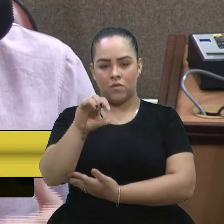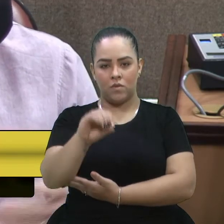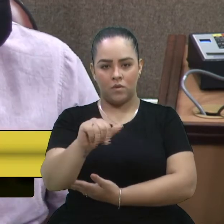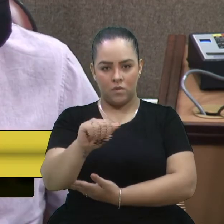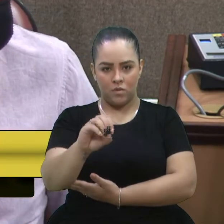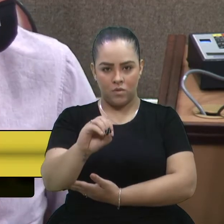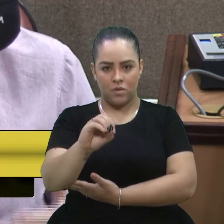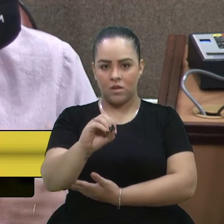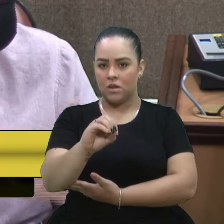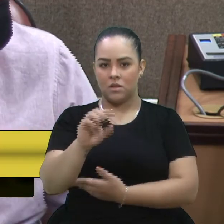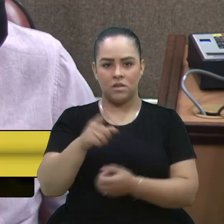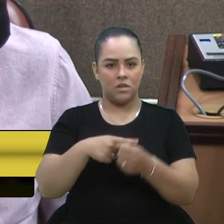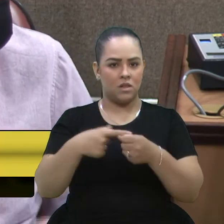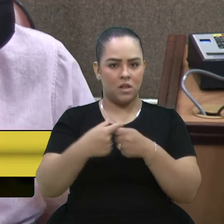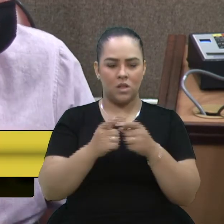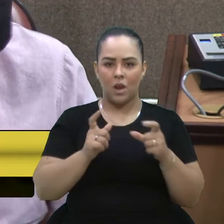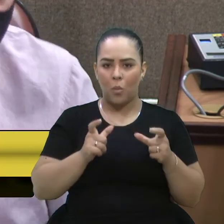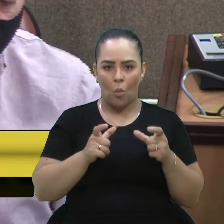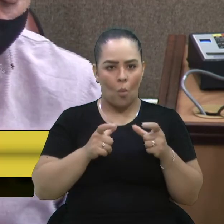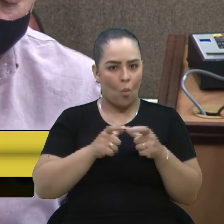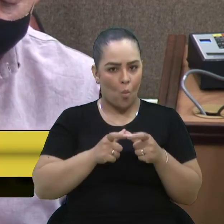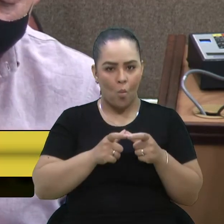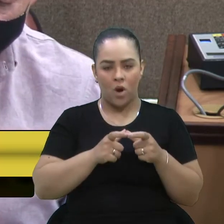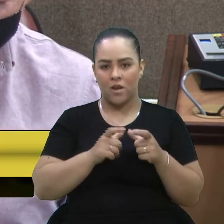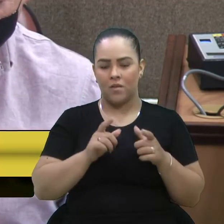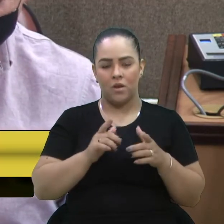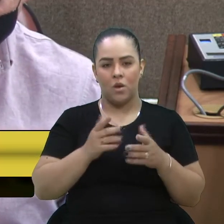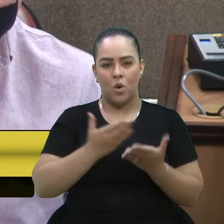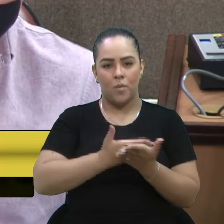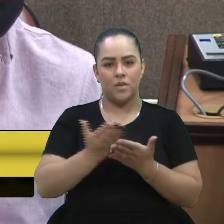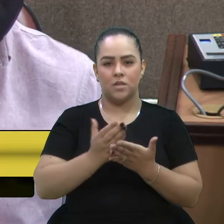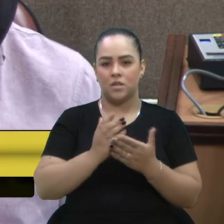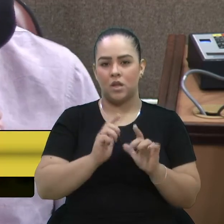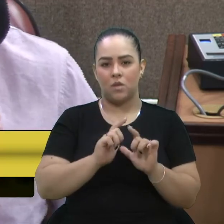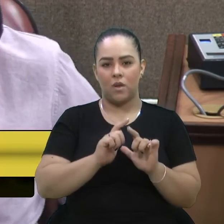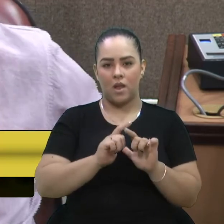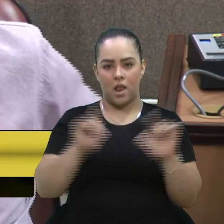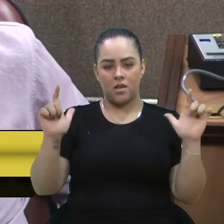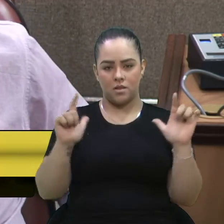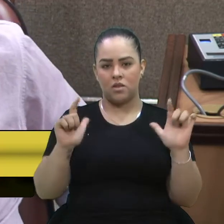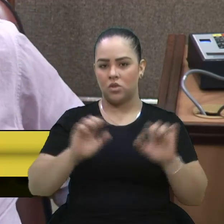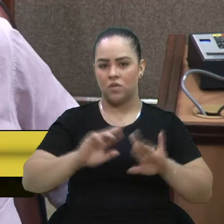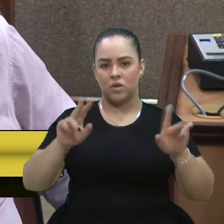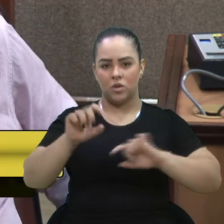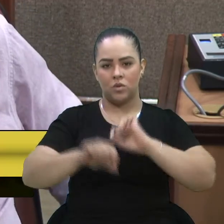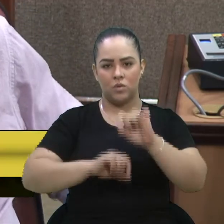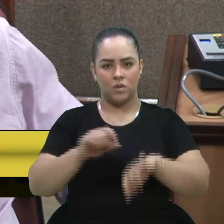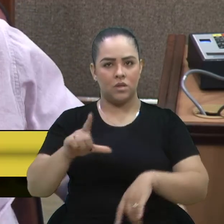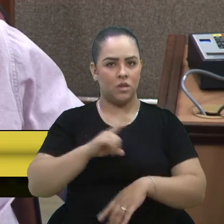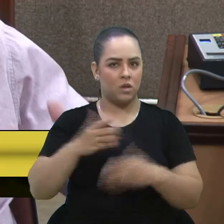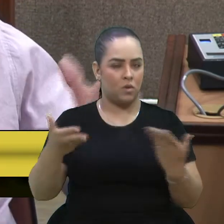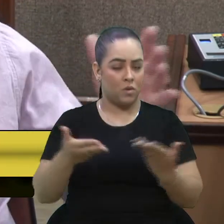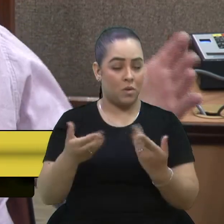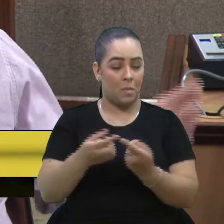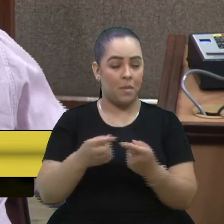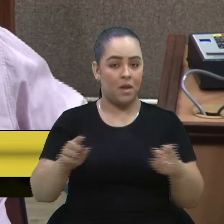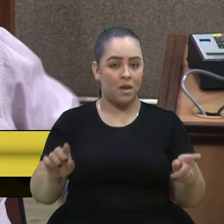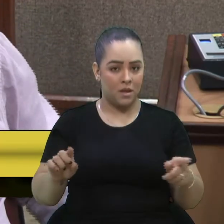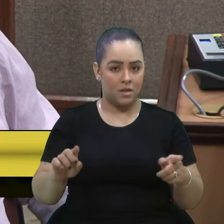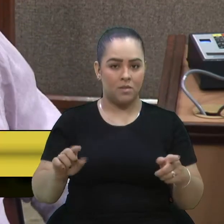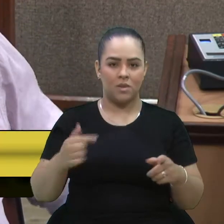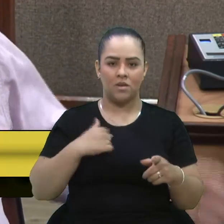pequena, era uma cidade em crescimento. Então, é muito diferente do que era hoje. Mas, para não me